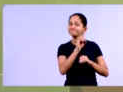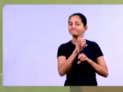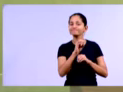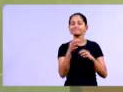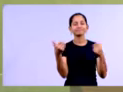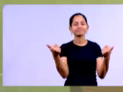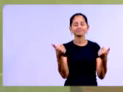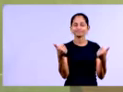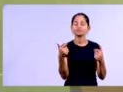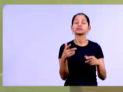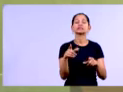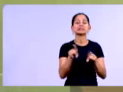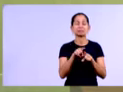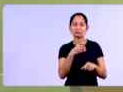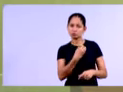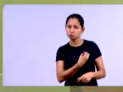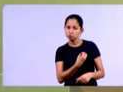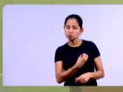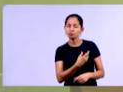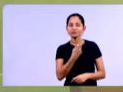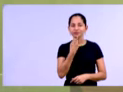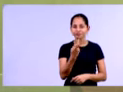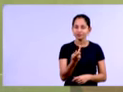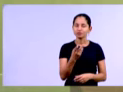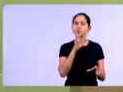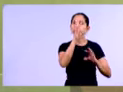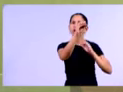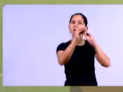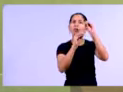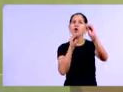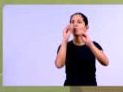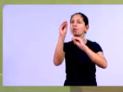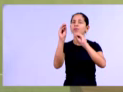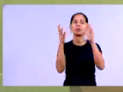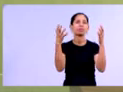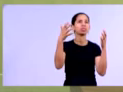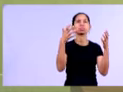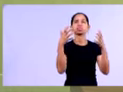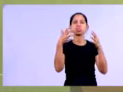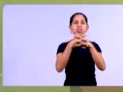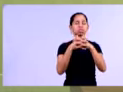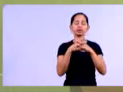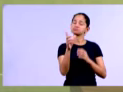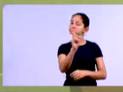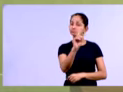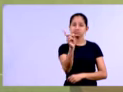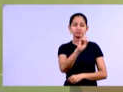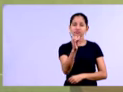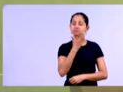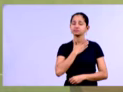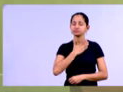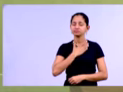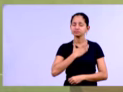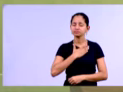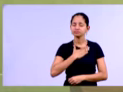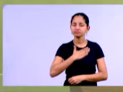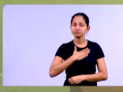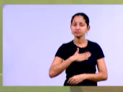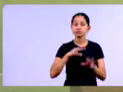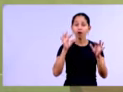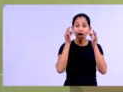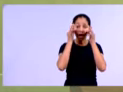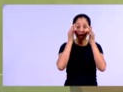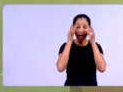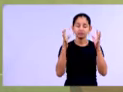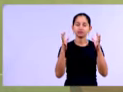princípio, aqueles números lá, como o professor Kenney colocou, né, parecer que a gente fica meio assustado. Mas não, é só ter realmente um pouco mais de atenção,